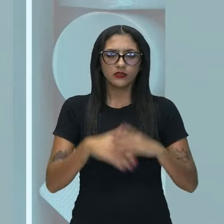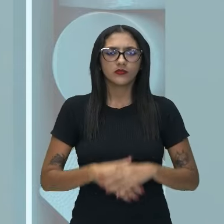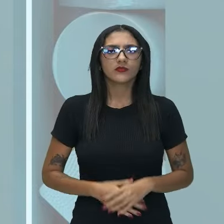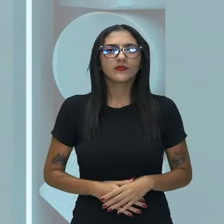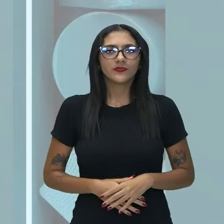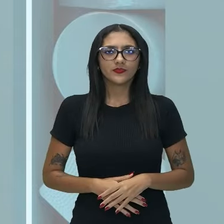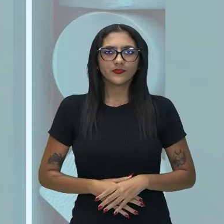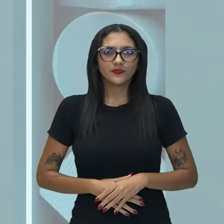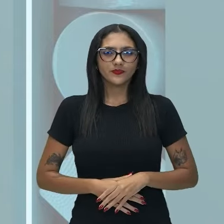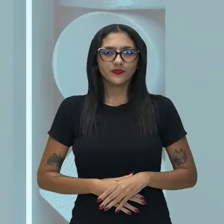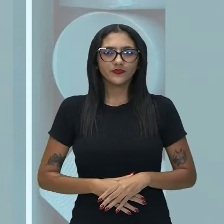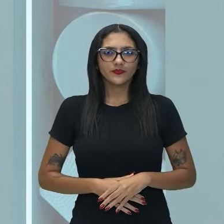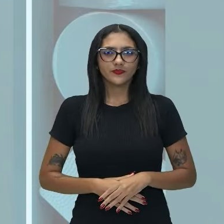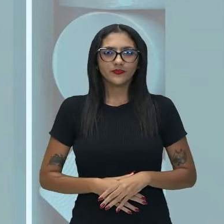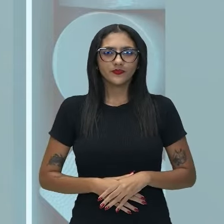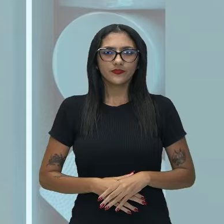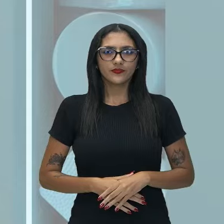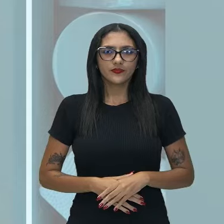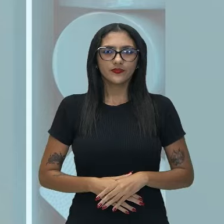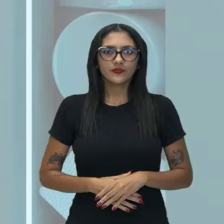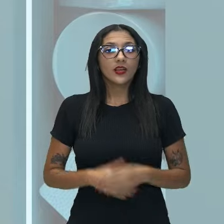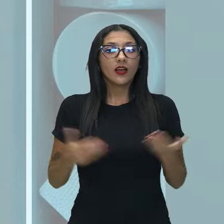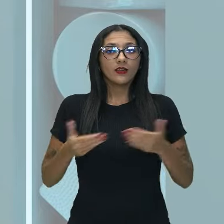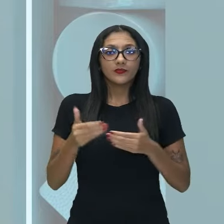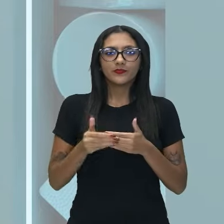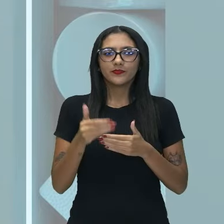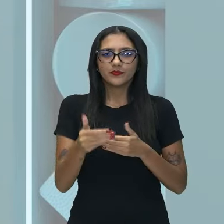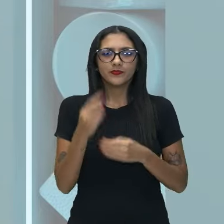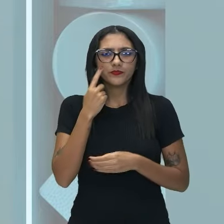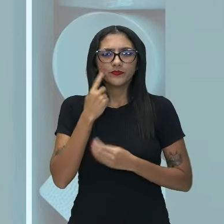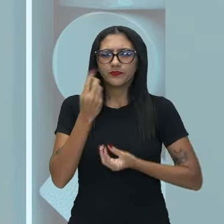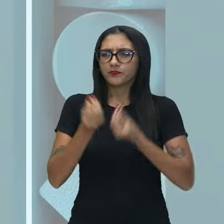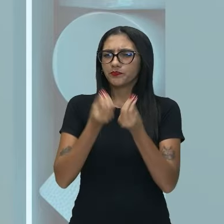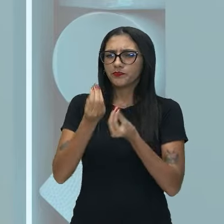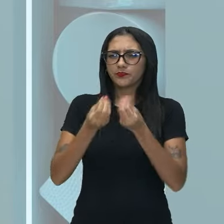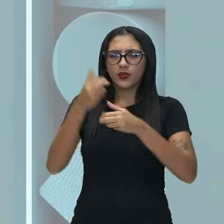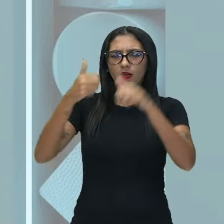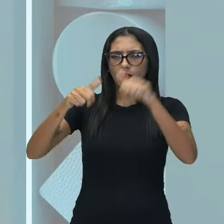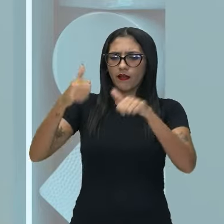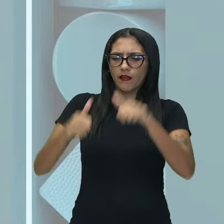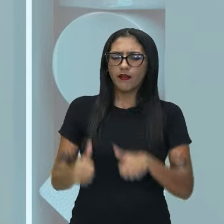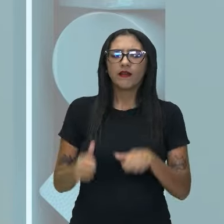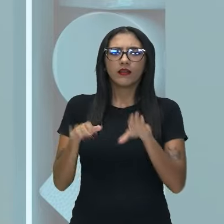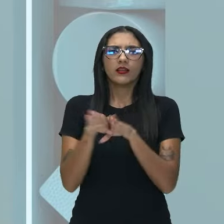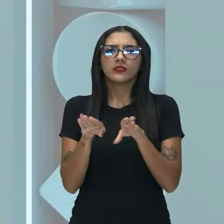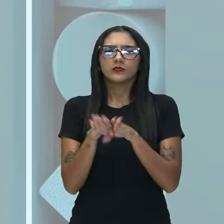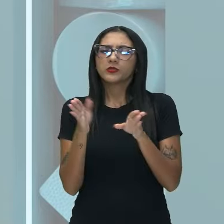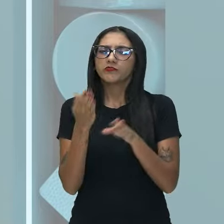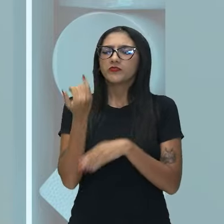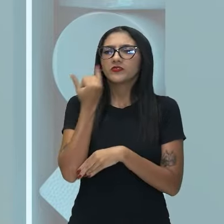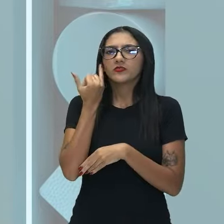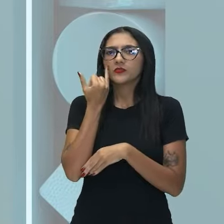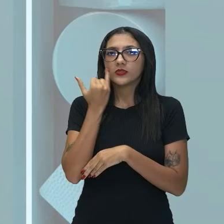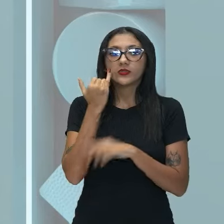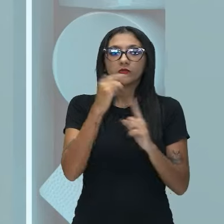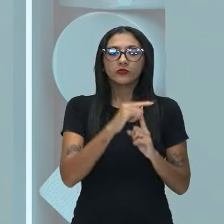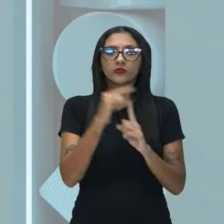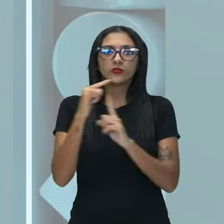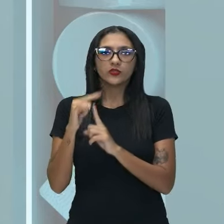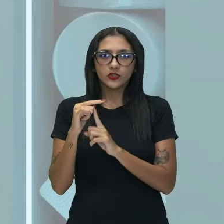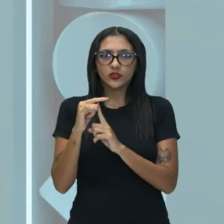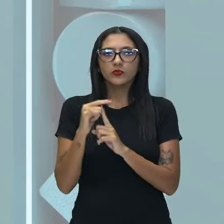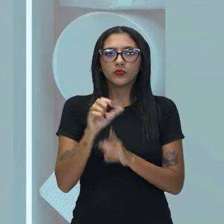Dito isso, então, vamos agora começar a analisar e conhecer alguns desses tipos de orações